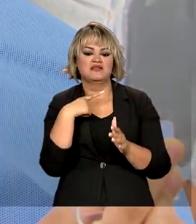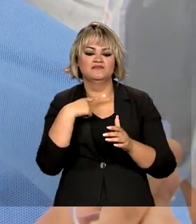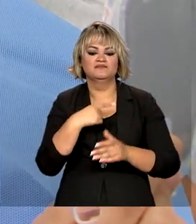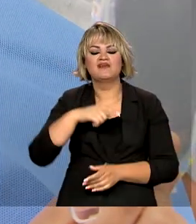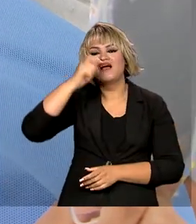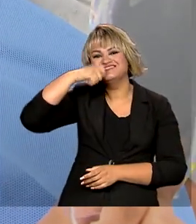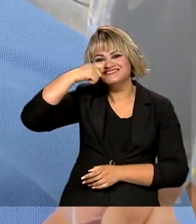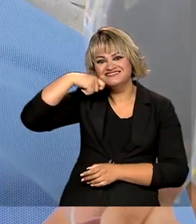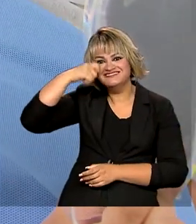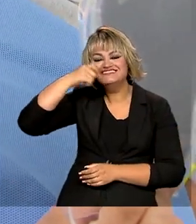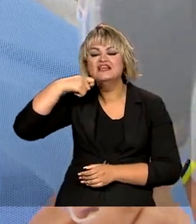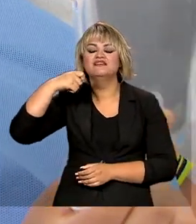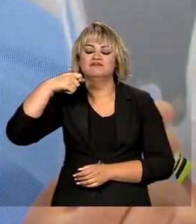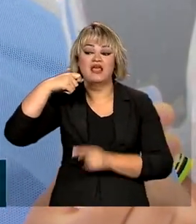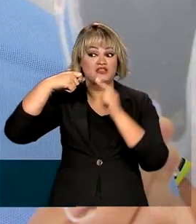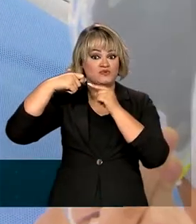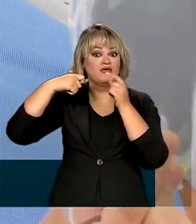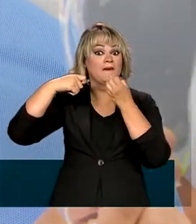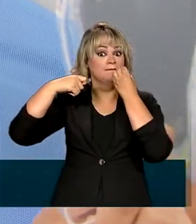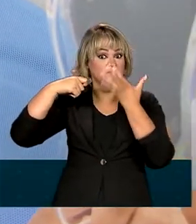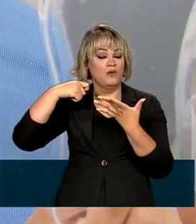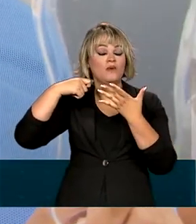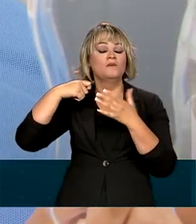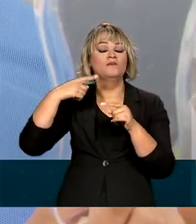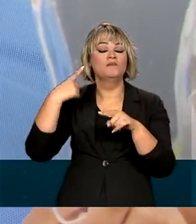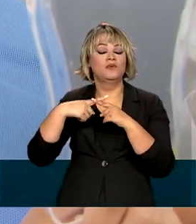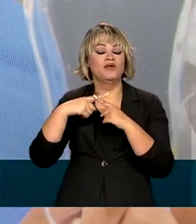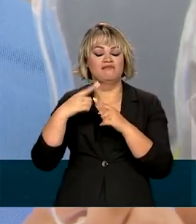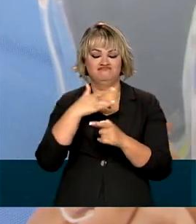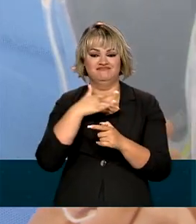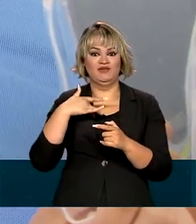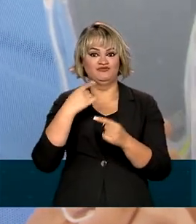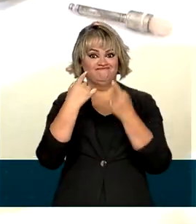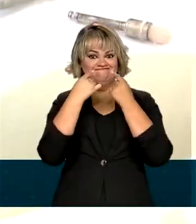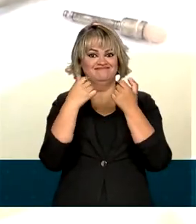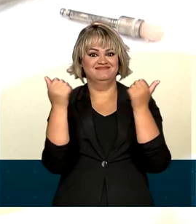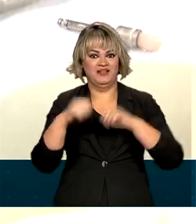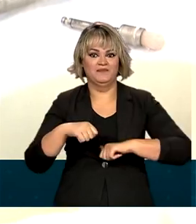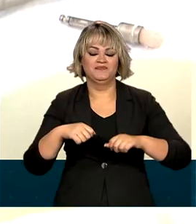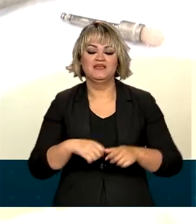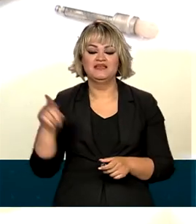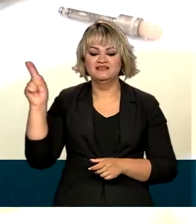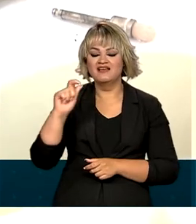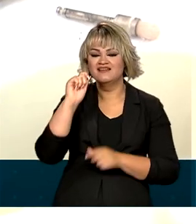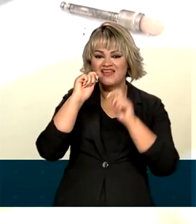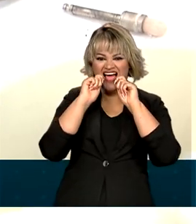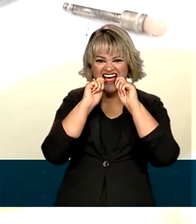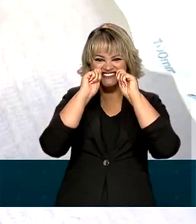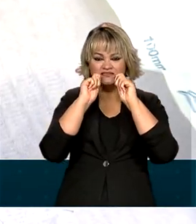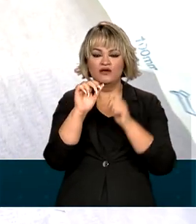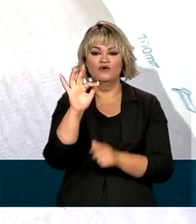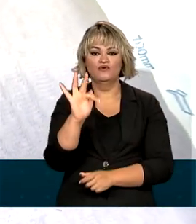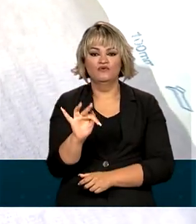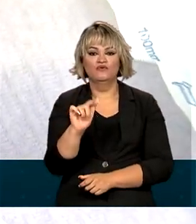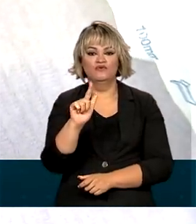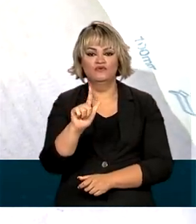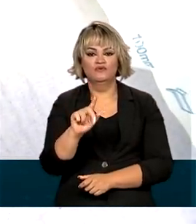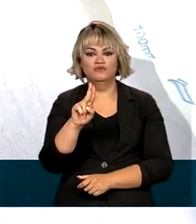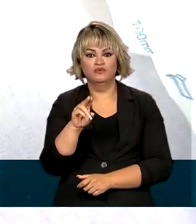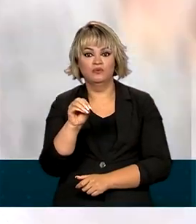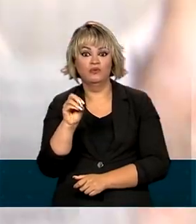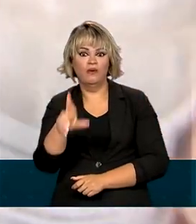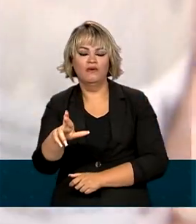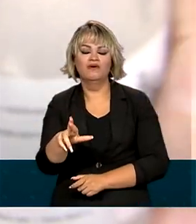Escovar os dentes é a melhor forma de manter a saúde da boca. E o flúor é fundamental na higiene para